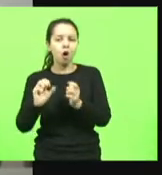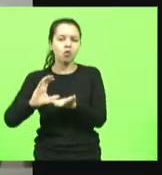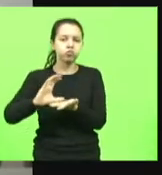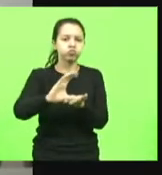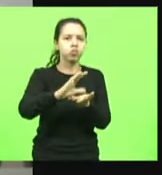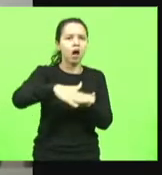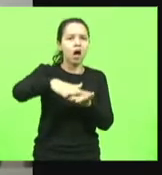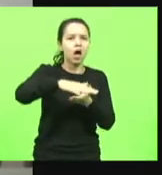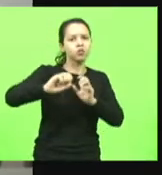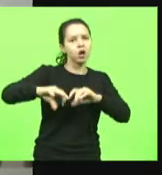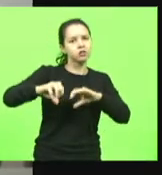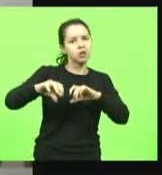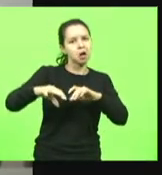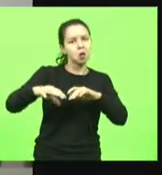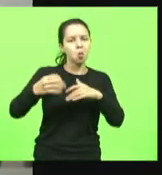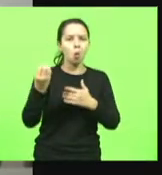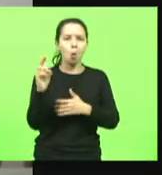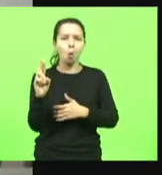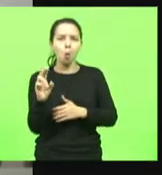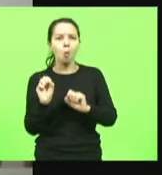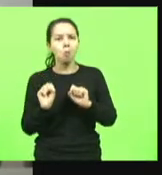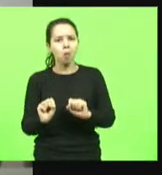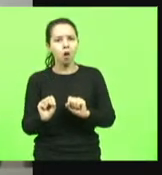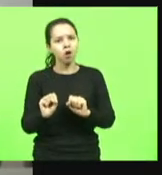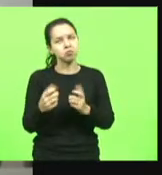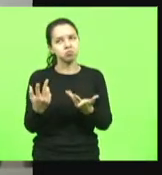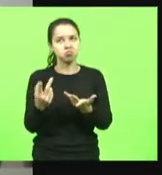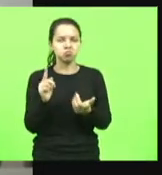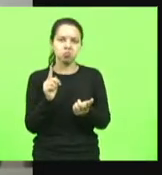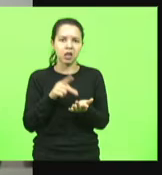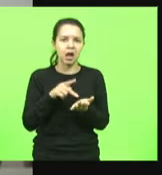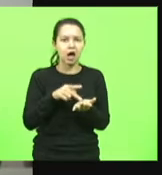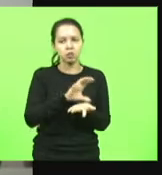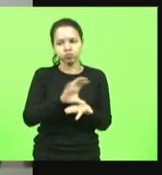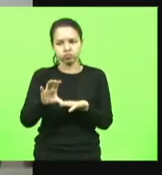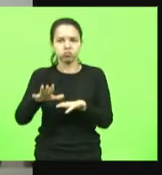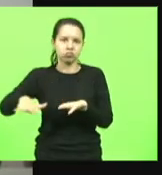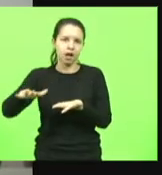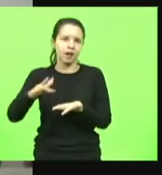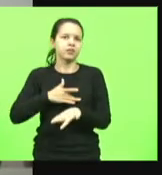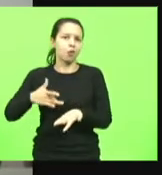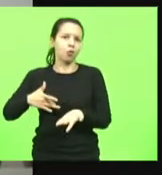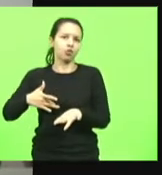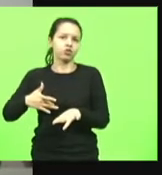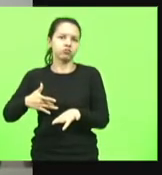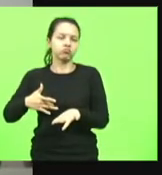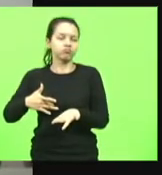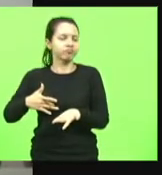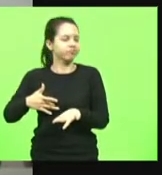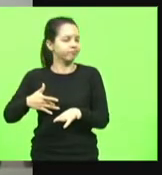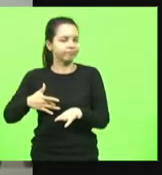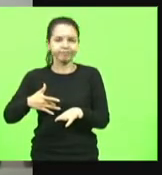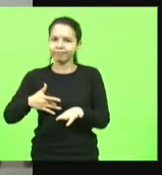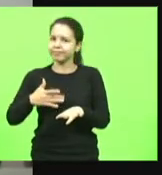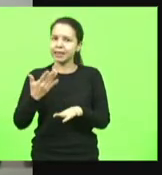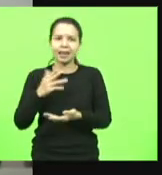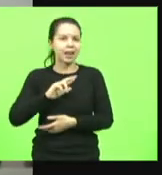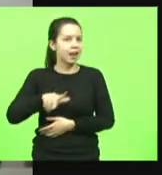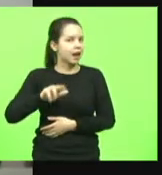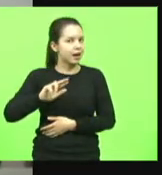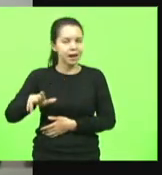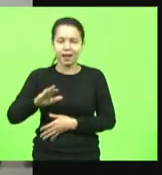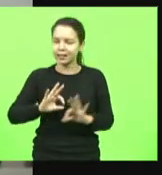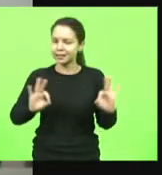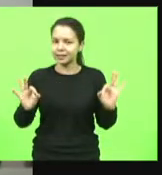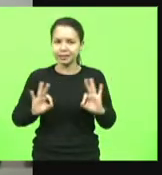educação, ou quem sabe, por óbvio, então, lógico, foi para a saúde, não foi? Nada disso. Maior